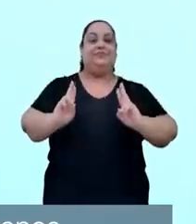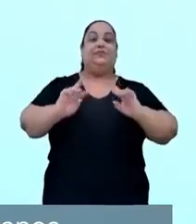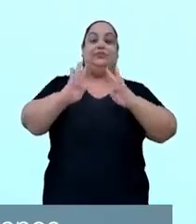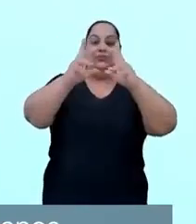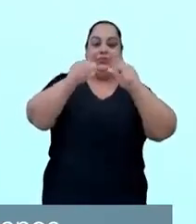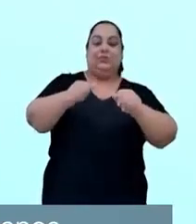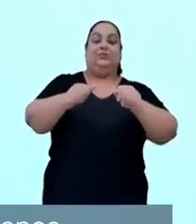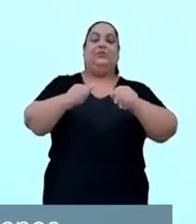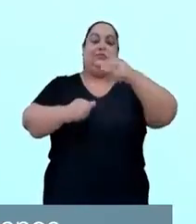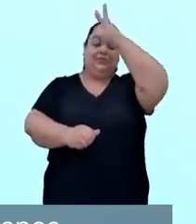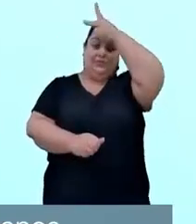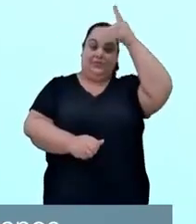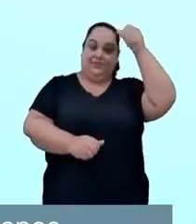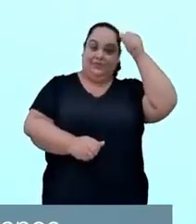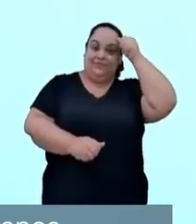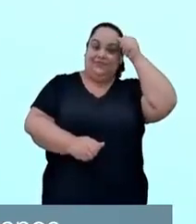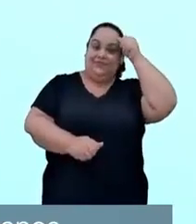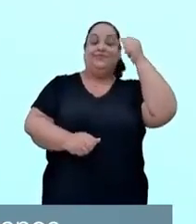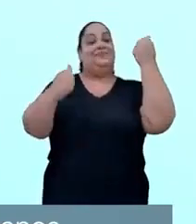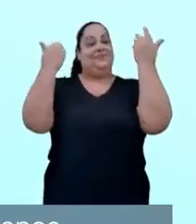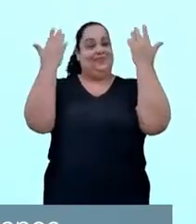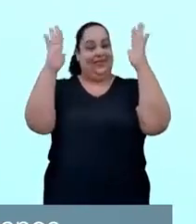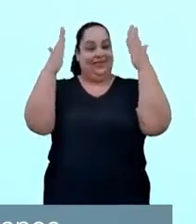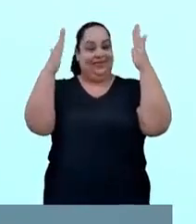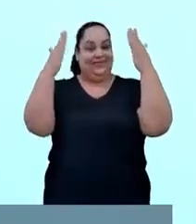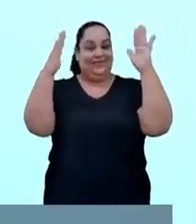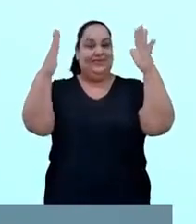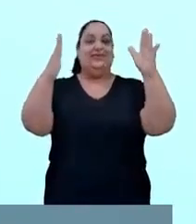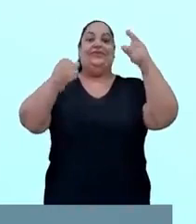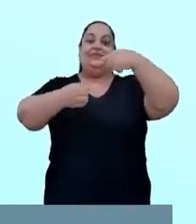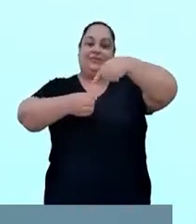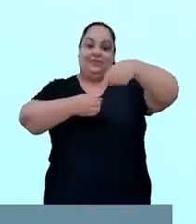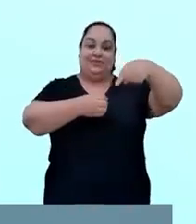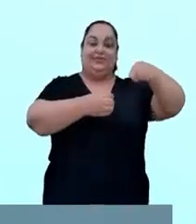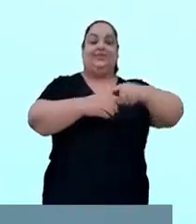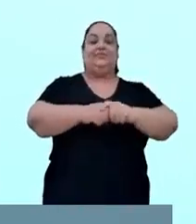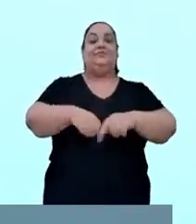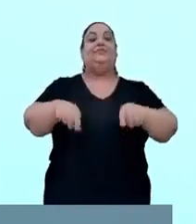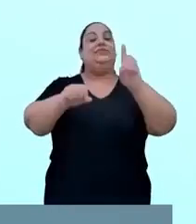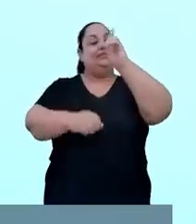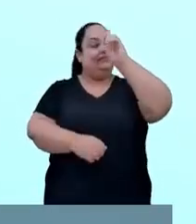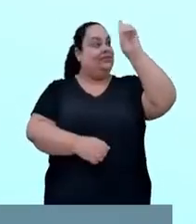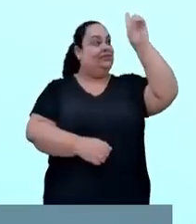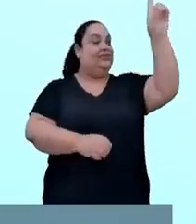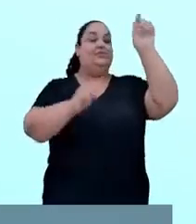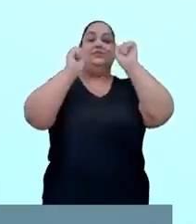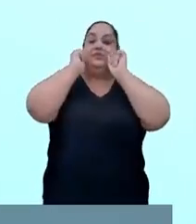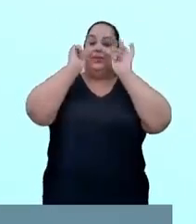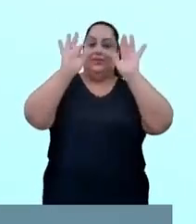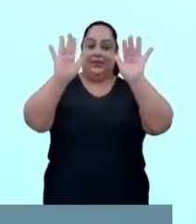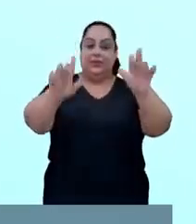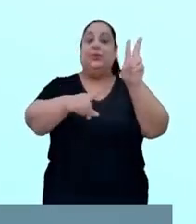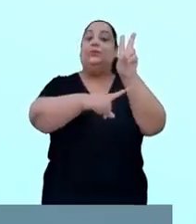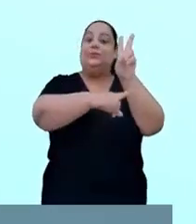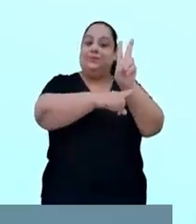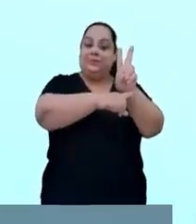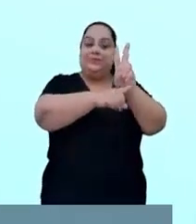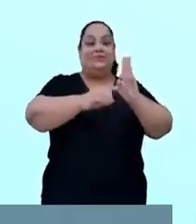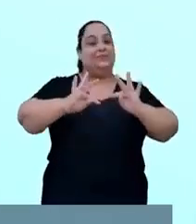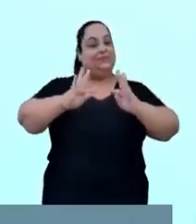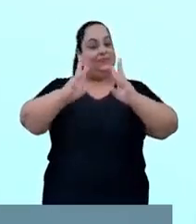e o respeito dos prefeitos acrianos. Parabéns aos nossos municípios e que Deus